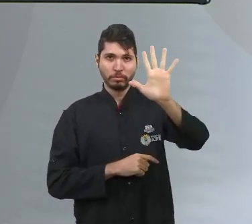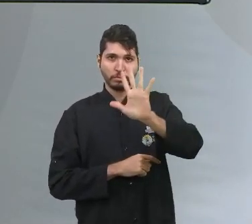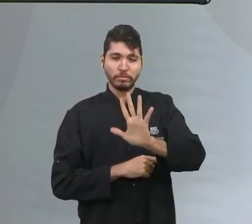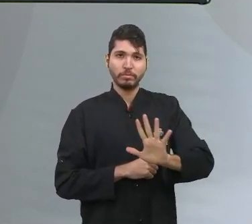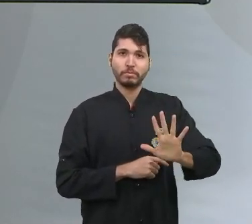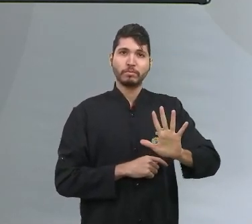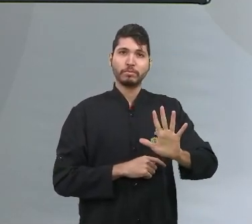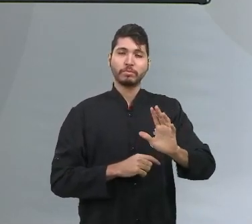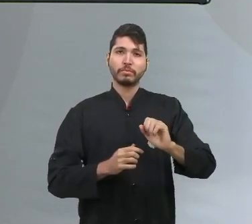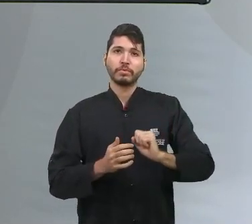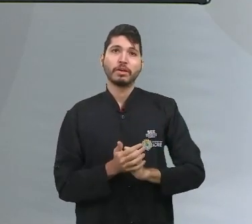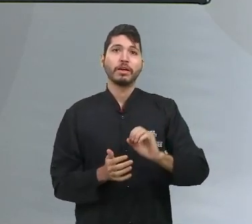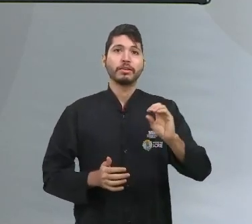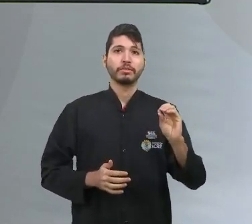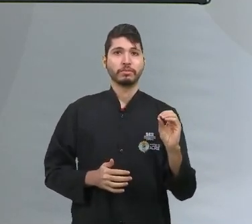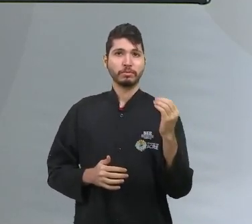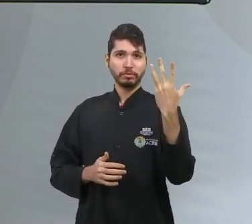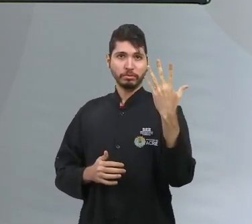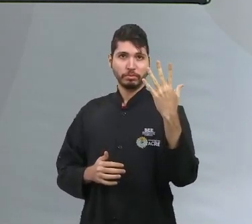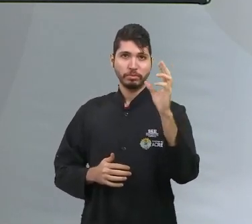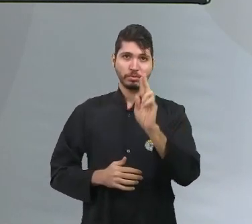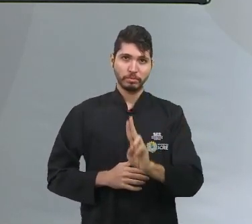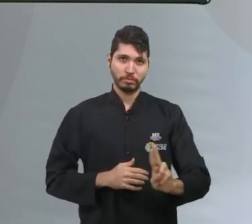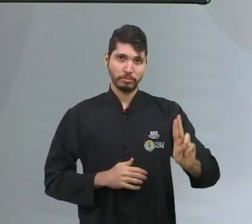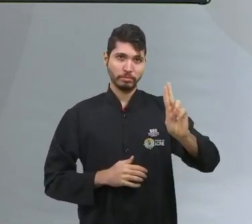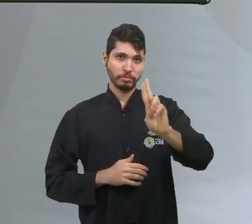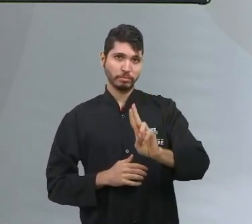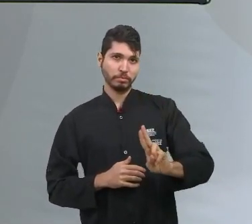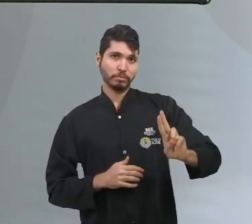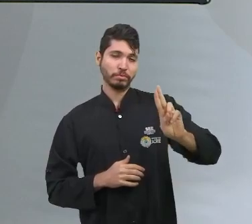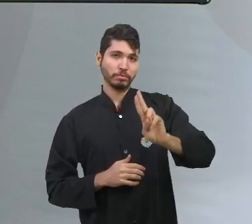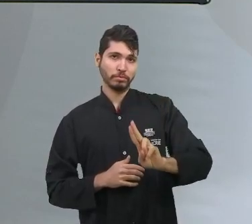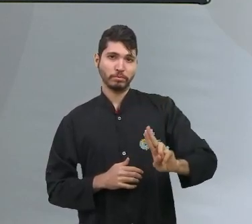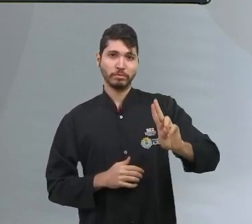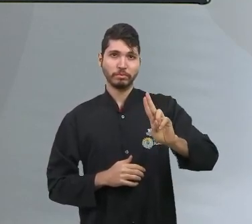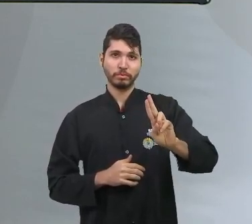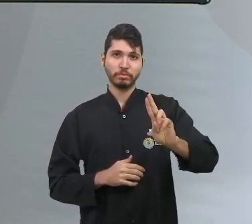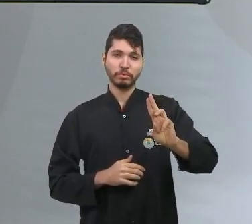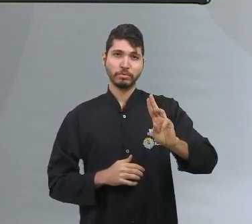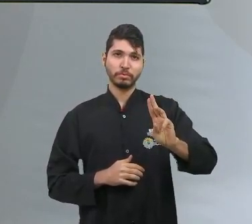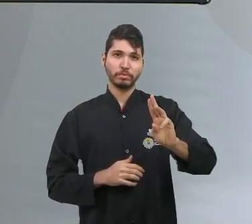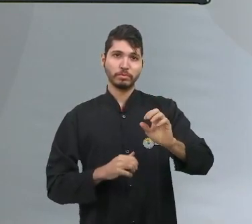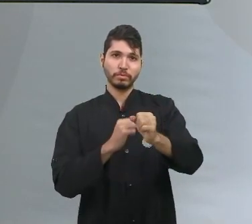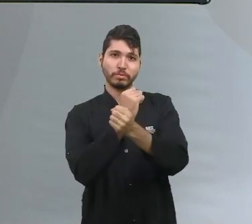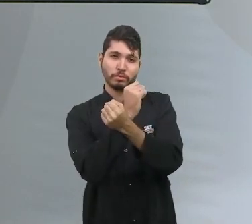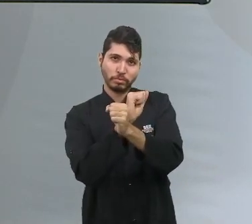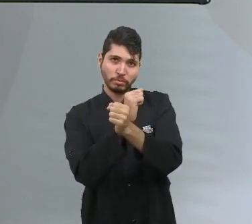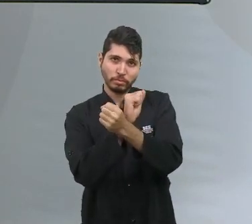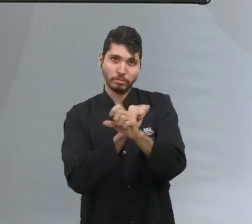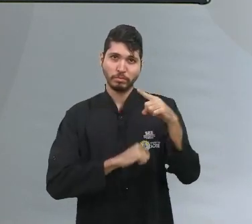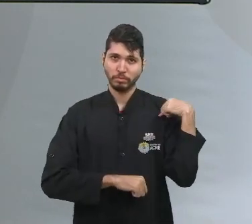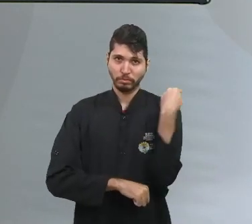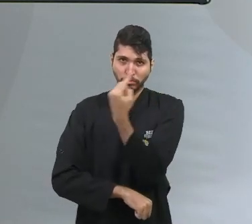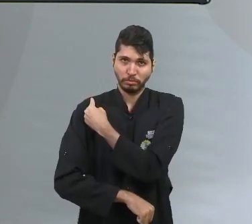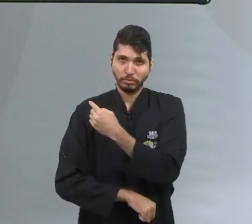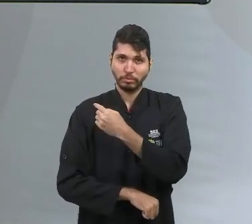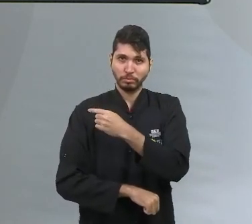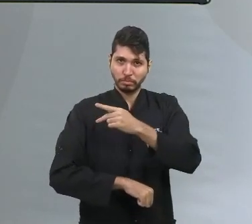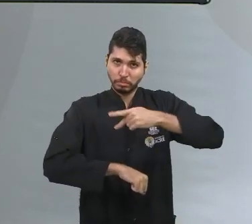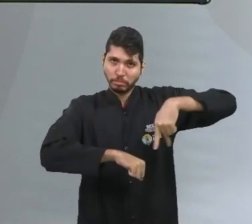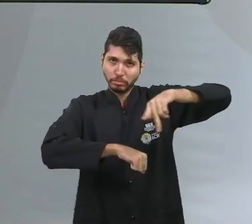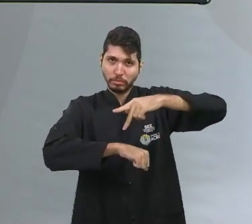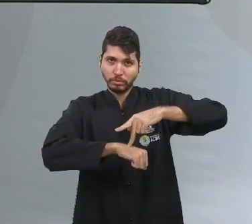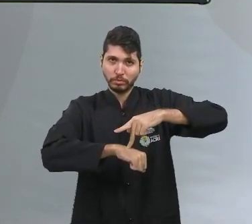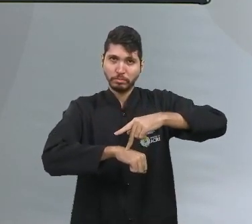ocorreu a utilização de mão de obra de escravos no nosso país. Então, você percebe, o homem